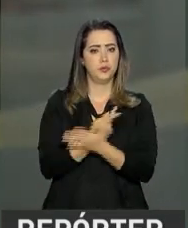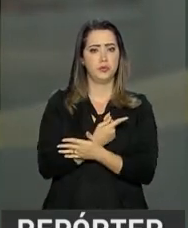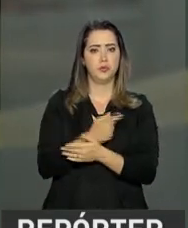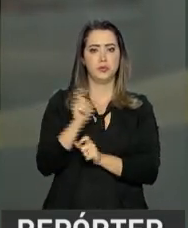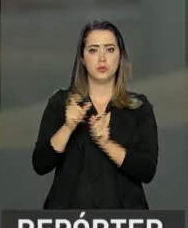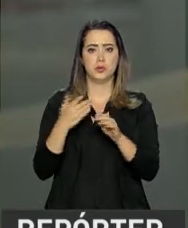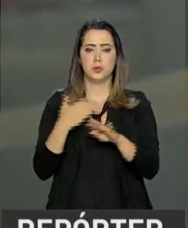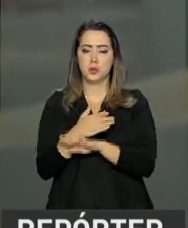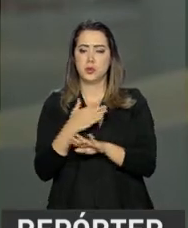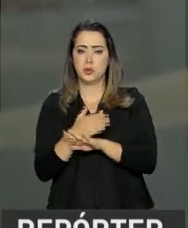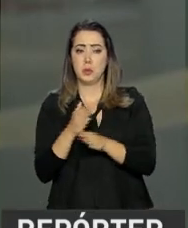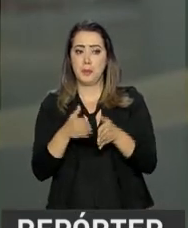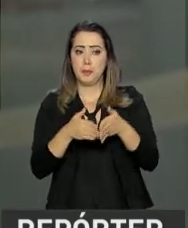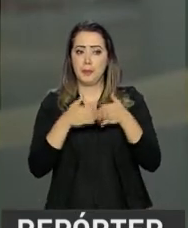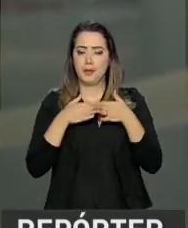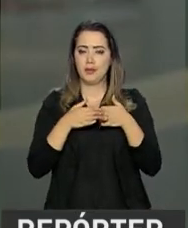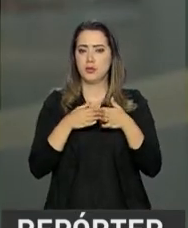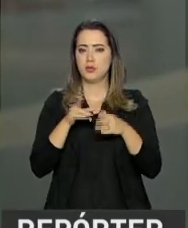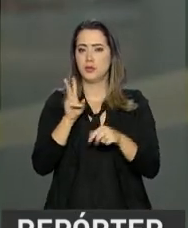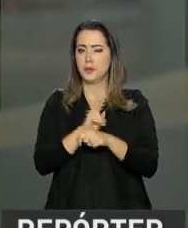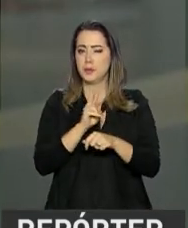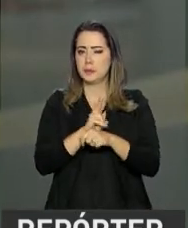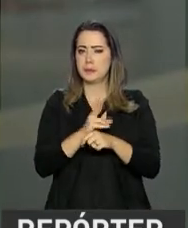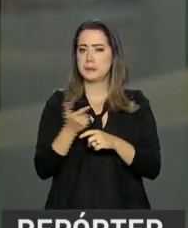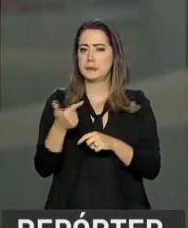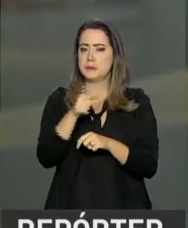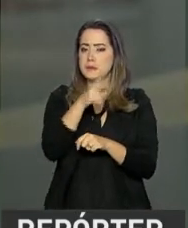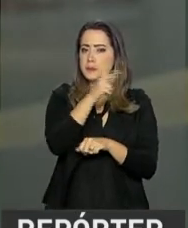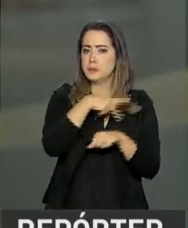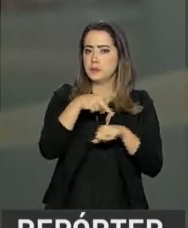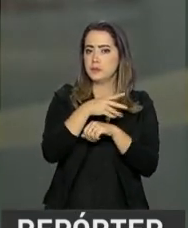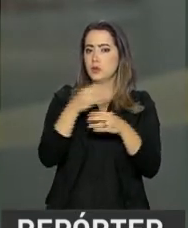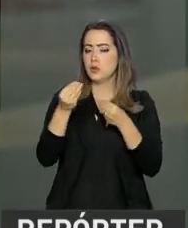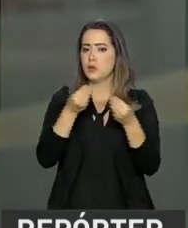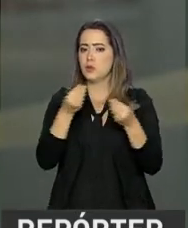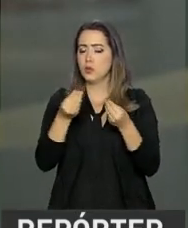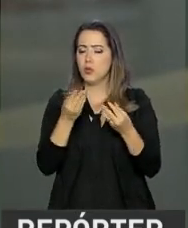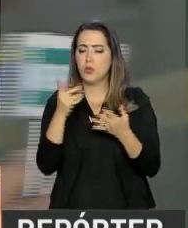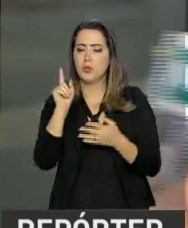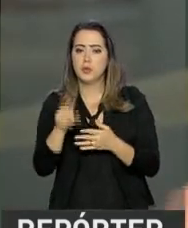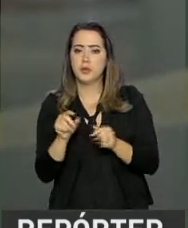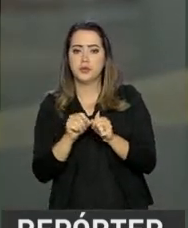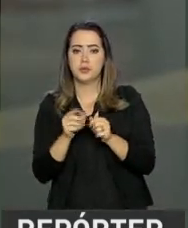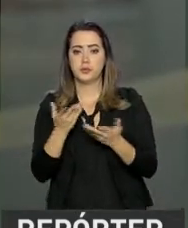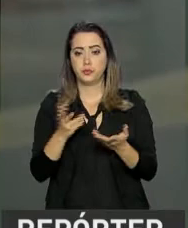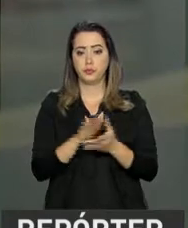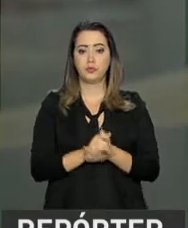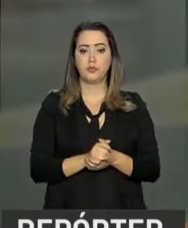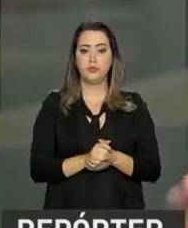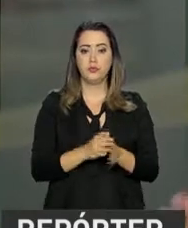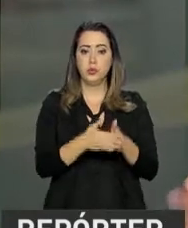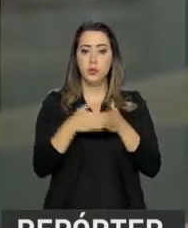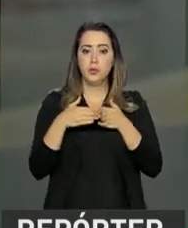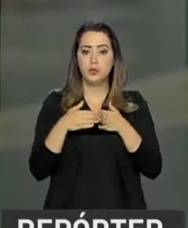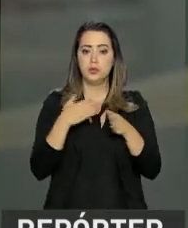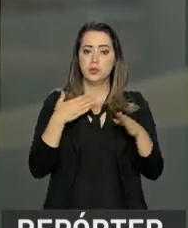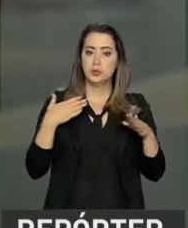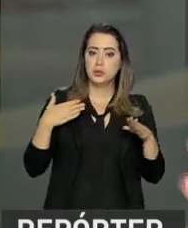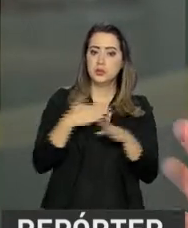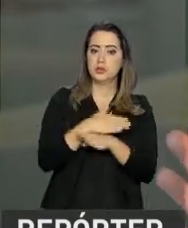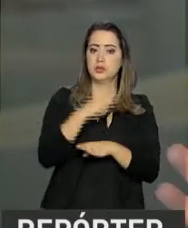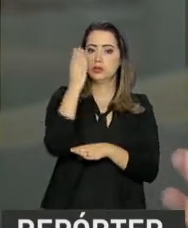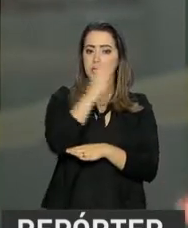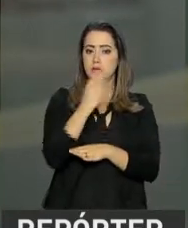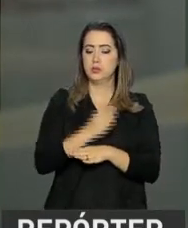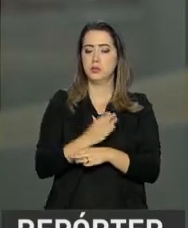refúgio? É feita uma solicitação para reconhecer a condição de refugiado junto ao governo? A solicitação se inicia, todo